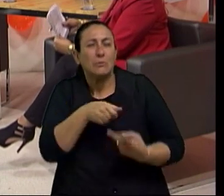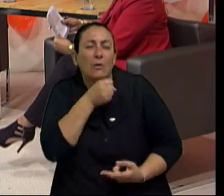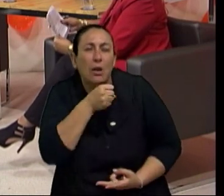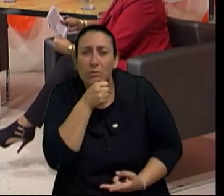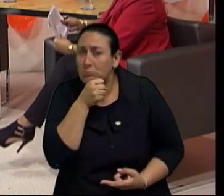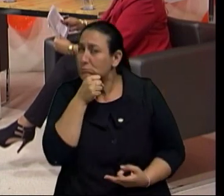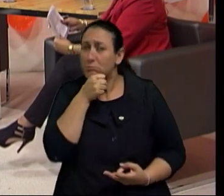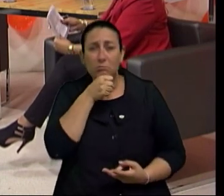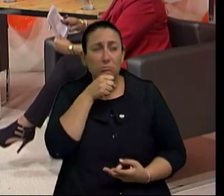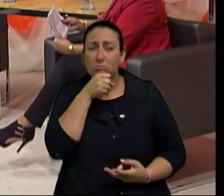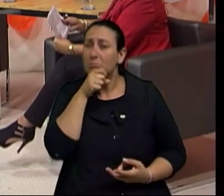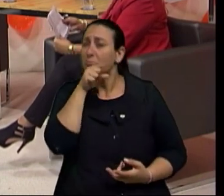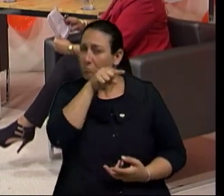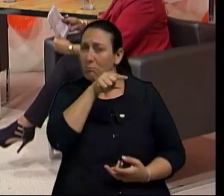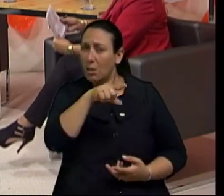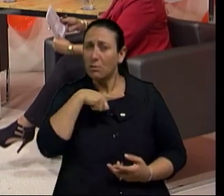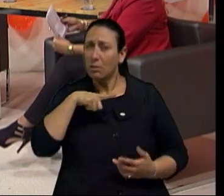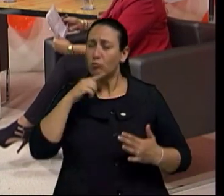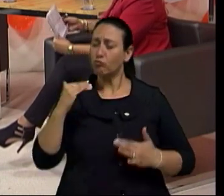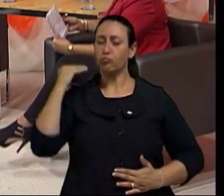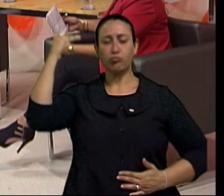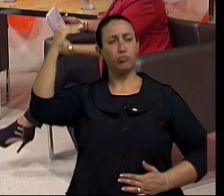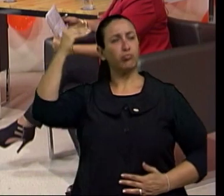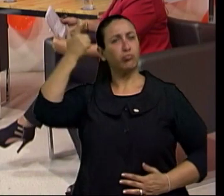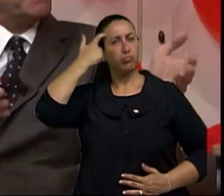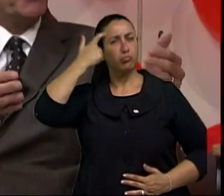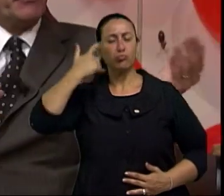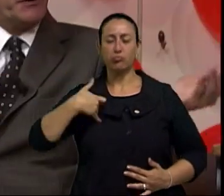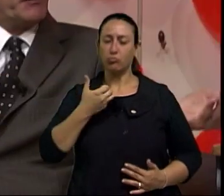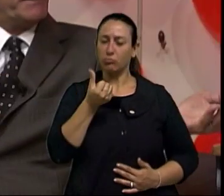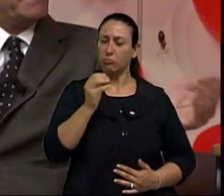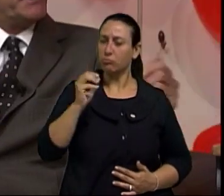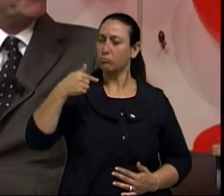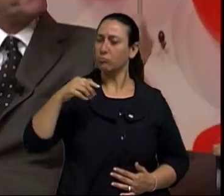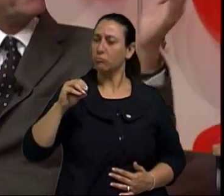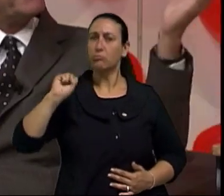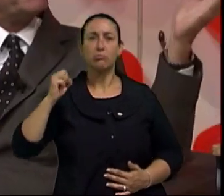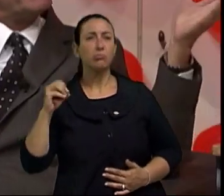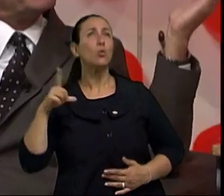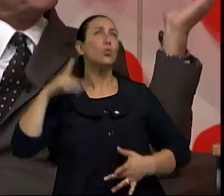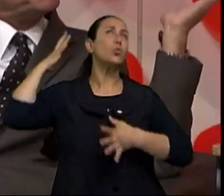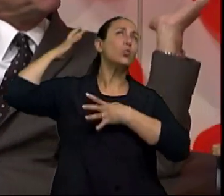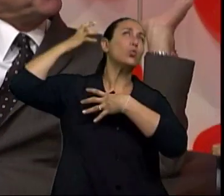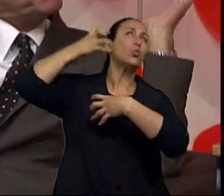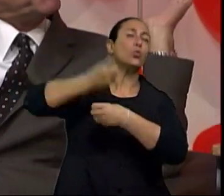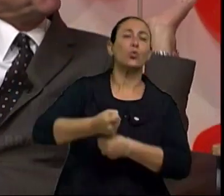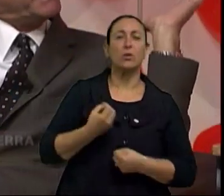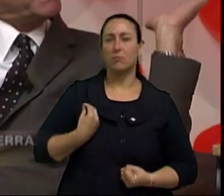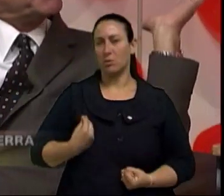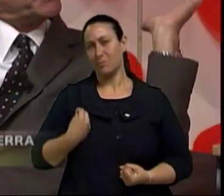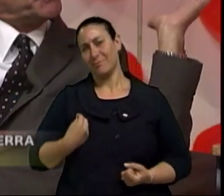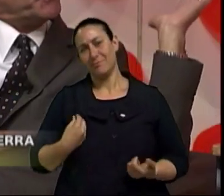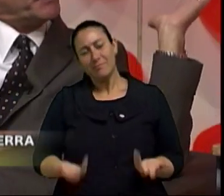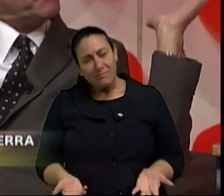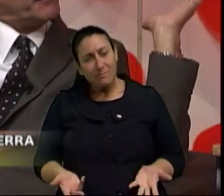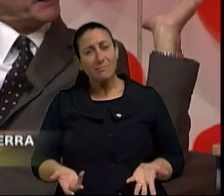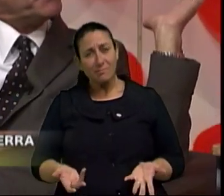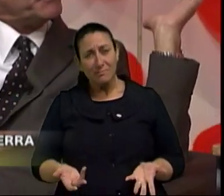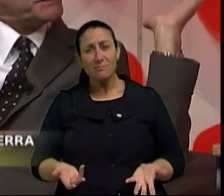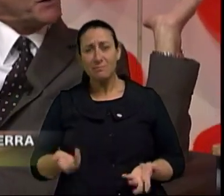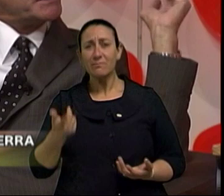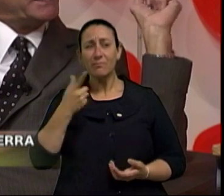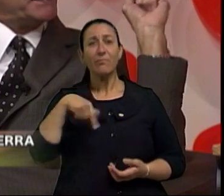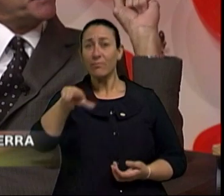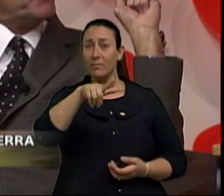é um adulto, ele é um adulto que tem 60, 70, 80, 90 ou mais anos. Recentemente, Porto Alegre sediou o